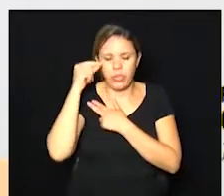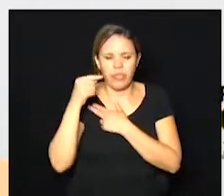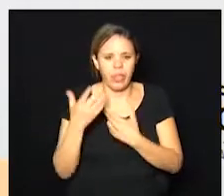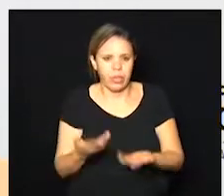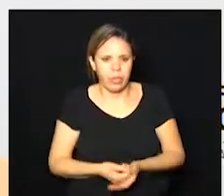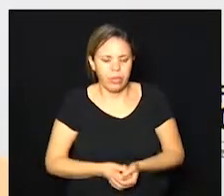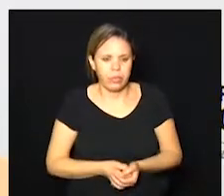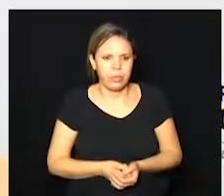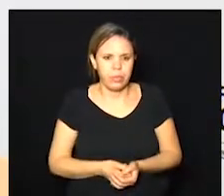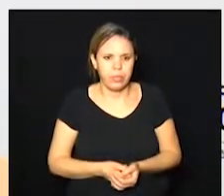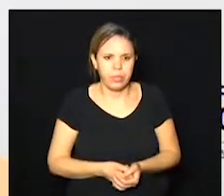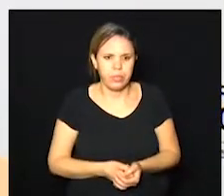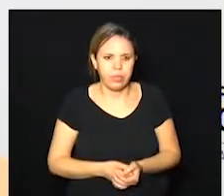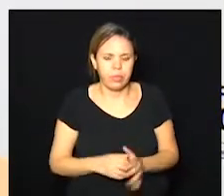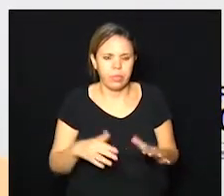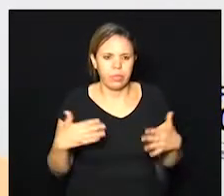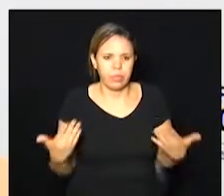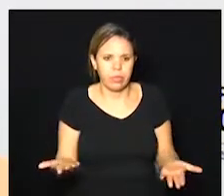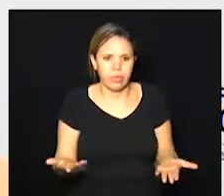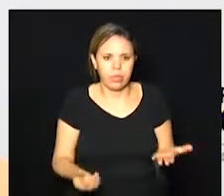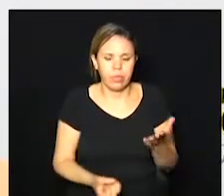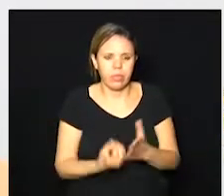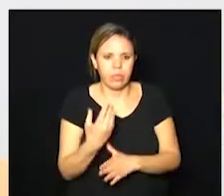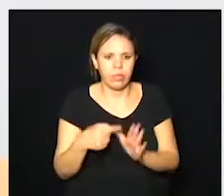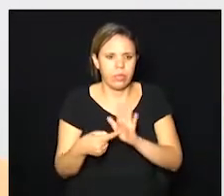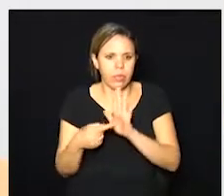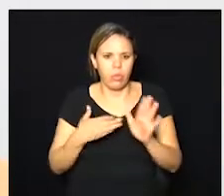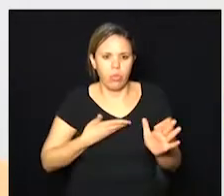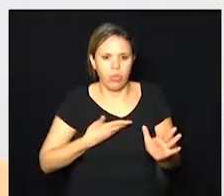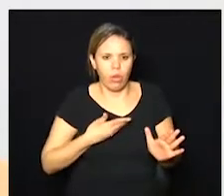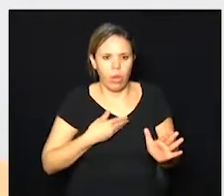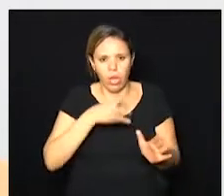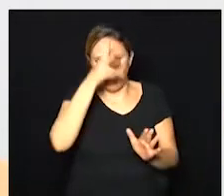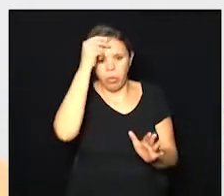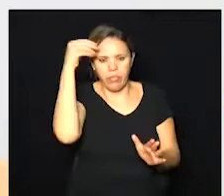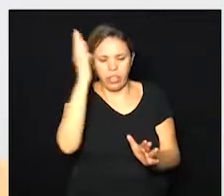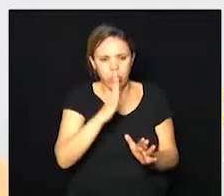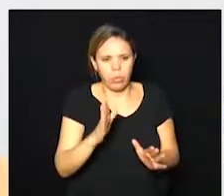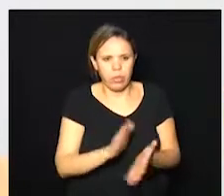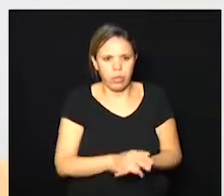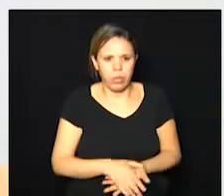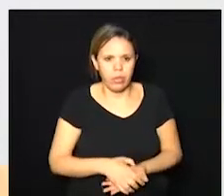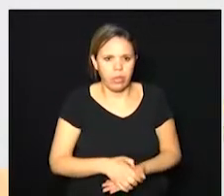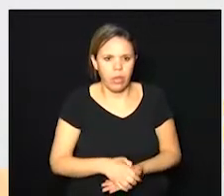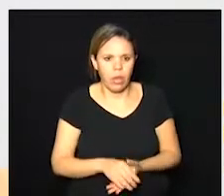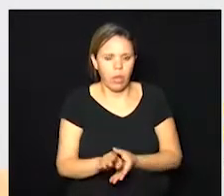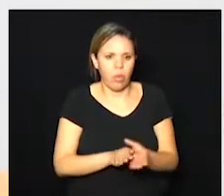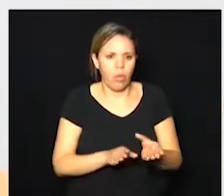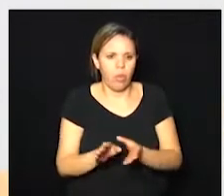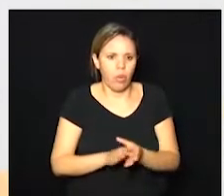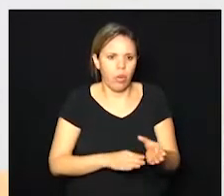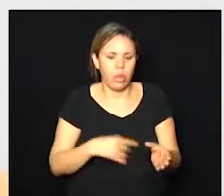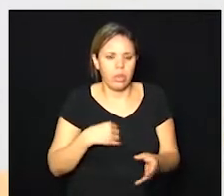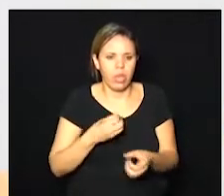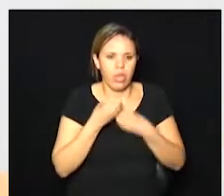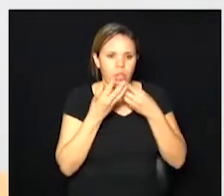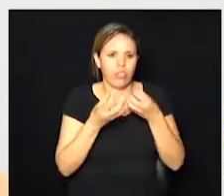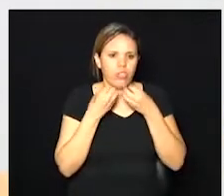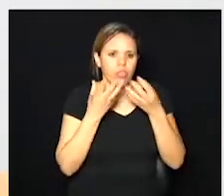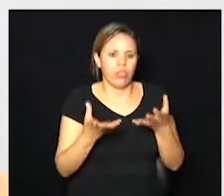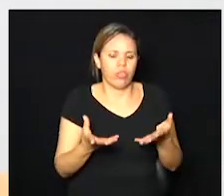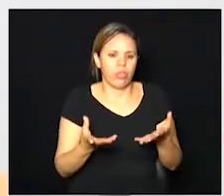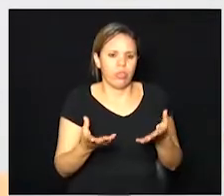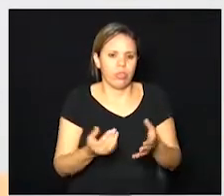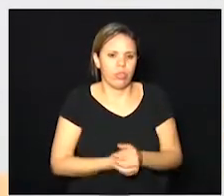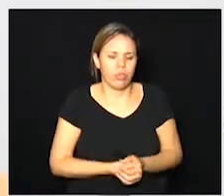e quando incitado pelos meus colegas para uma orientação eu tenho dito que na